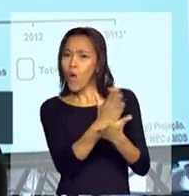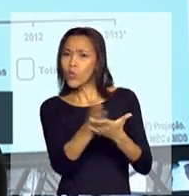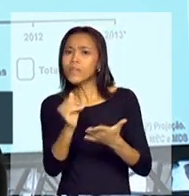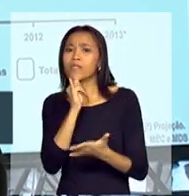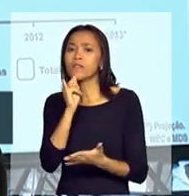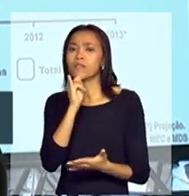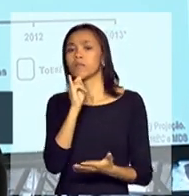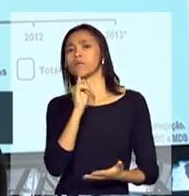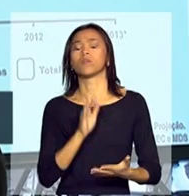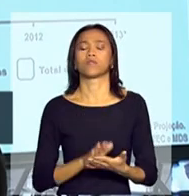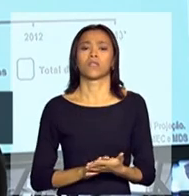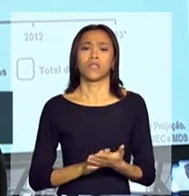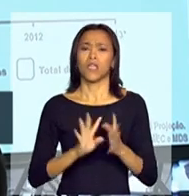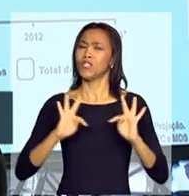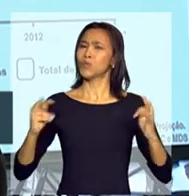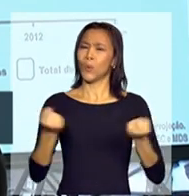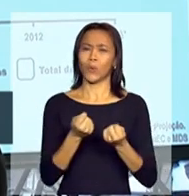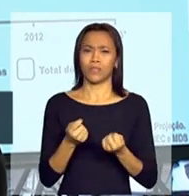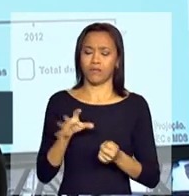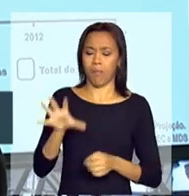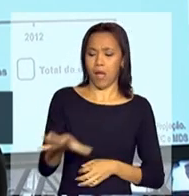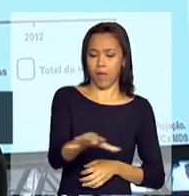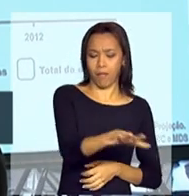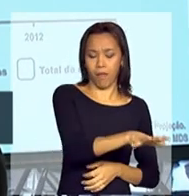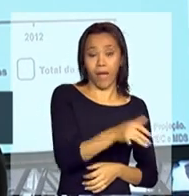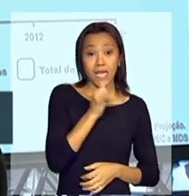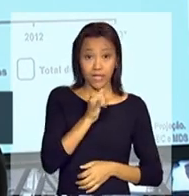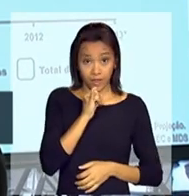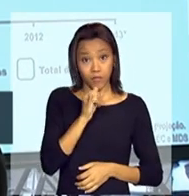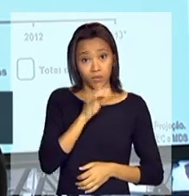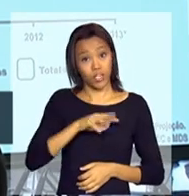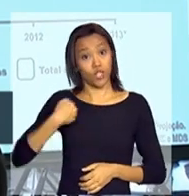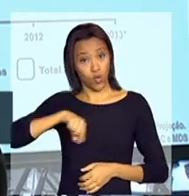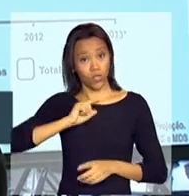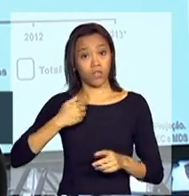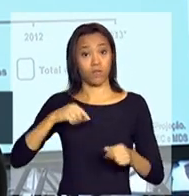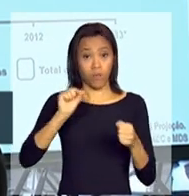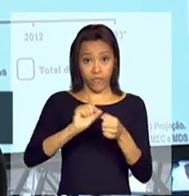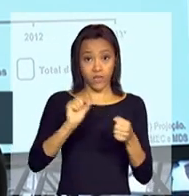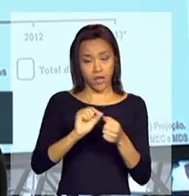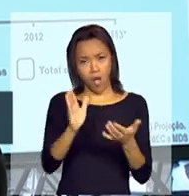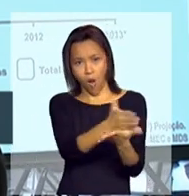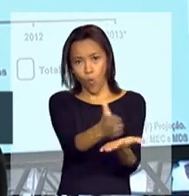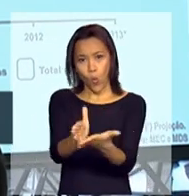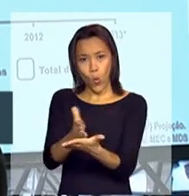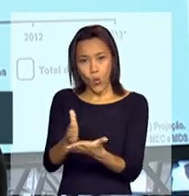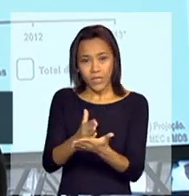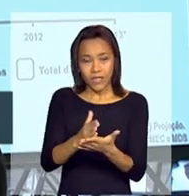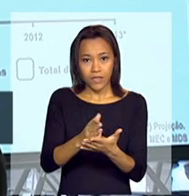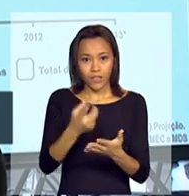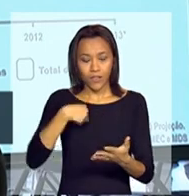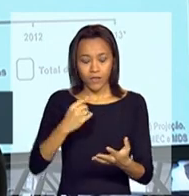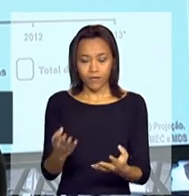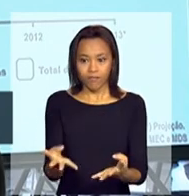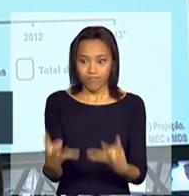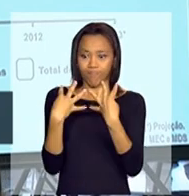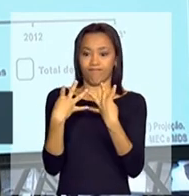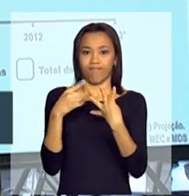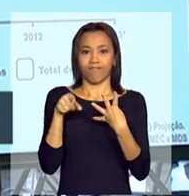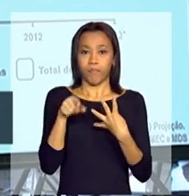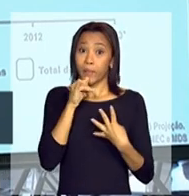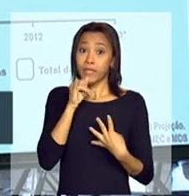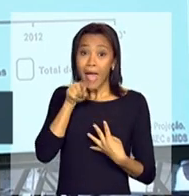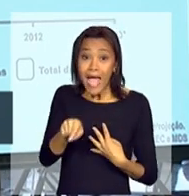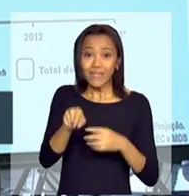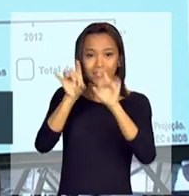Tem exemplos em todas as áreas de coisas que nós estamos fazendo. Algumas que eu acho que chamam muito mais a atenção. Essa aqui,